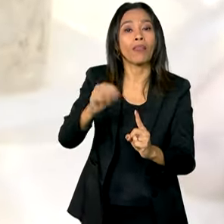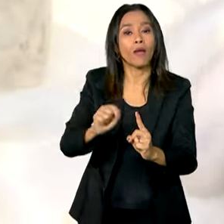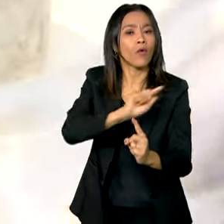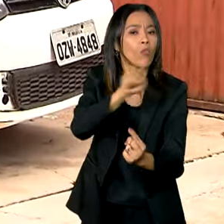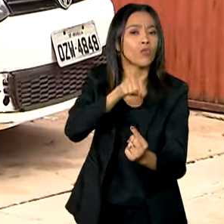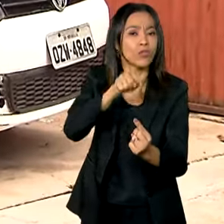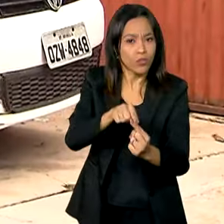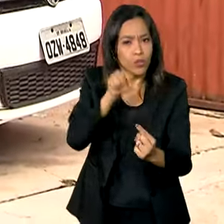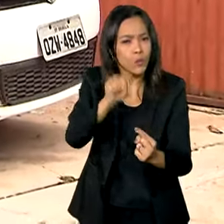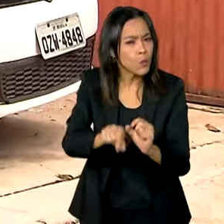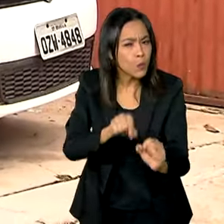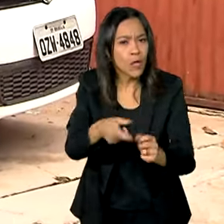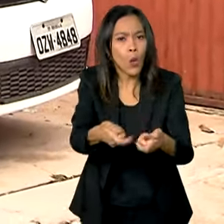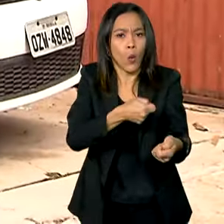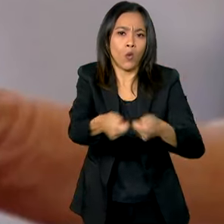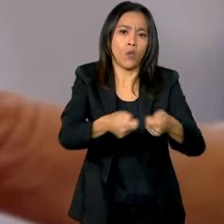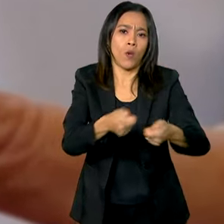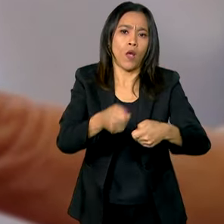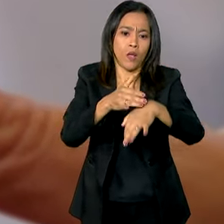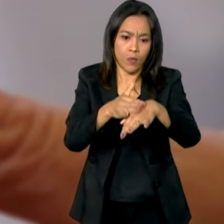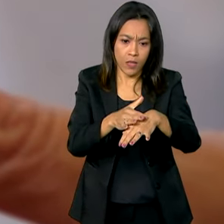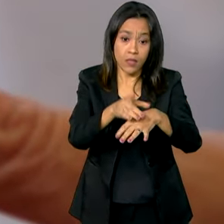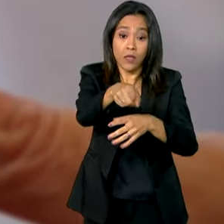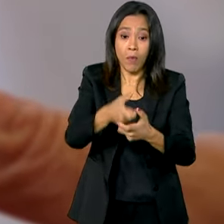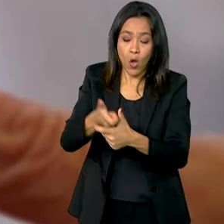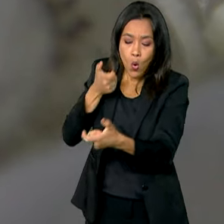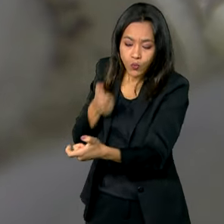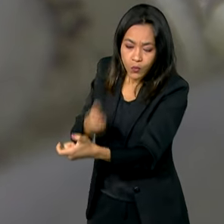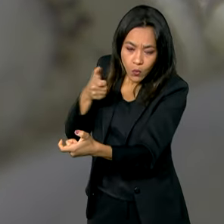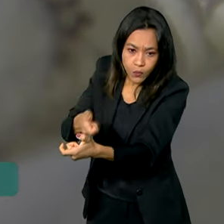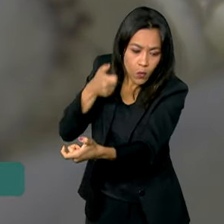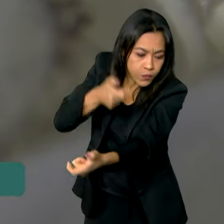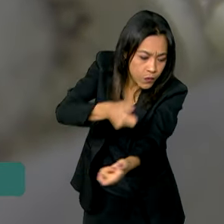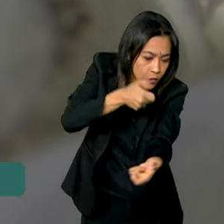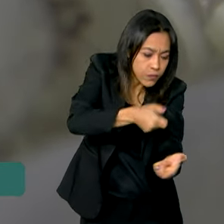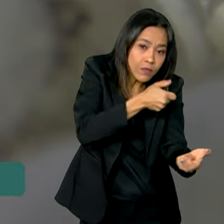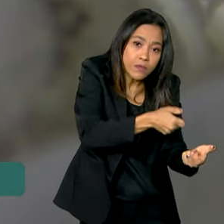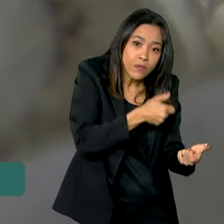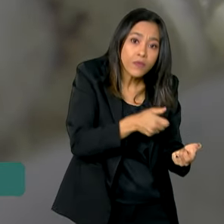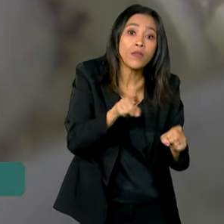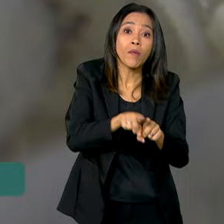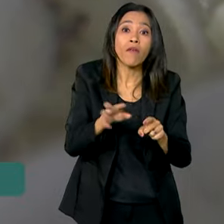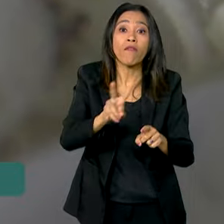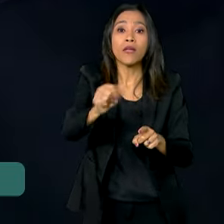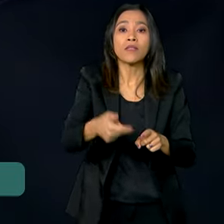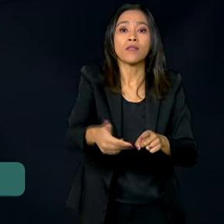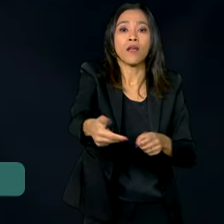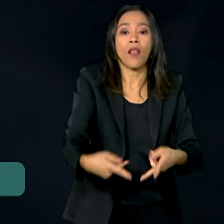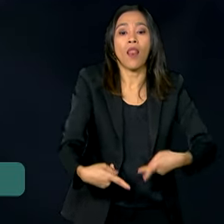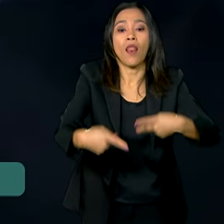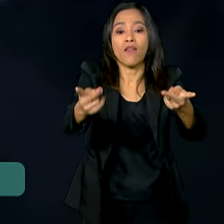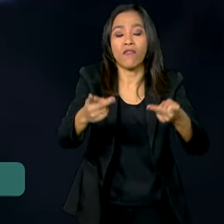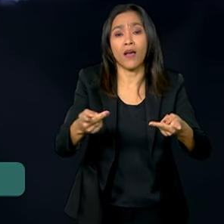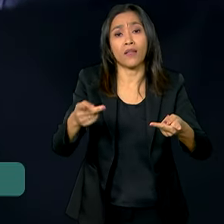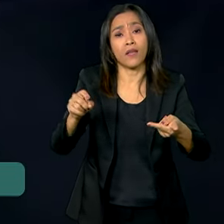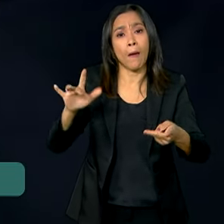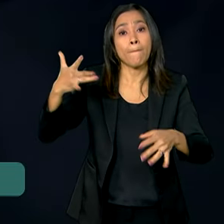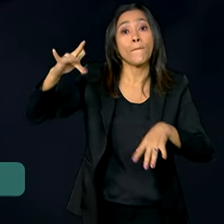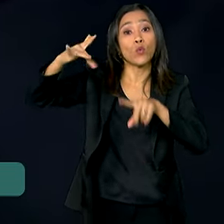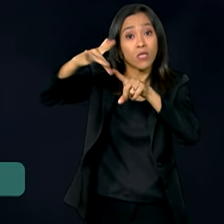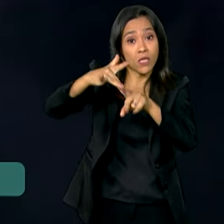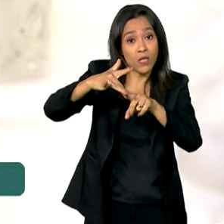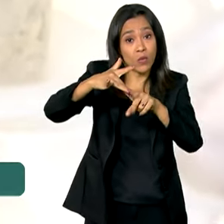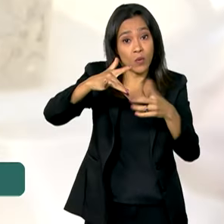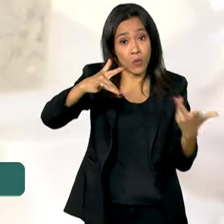Além de ampliar a borrifação nos domicílios, também será levada a tecnologia de produção de mosquitos com a